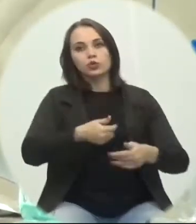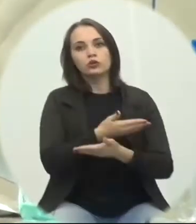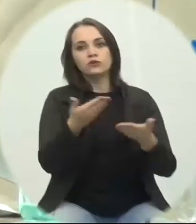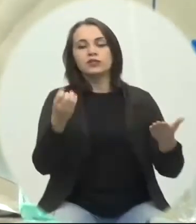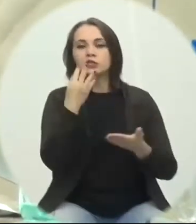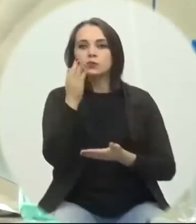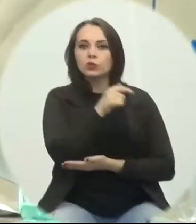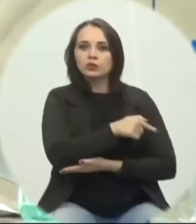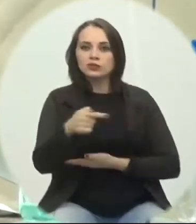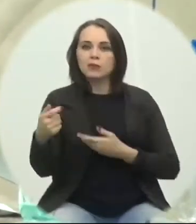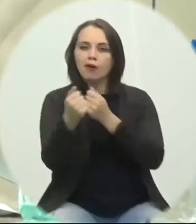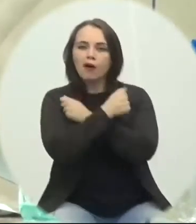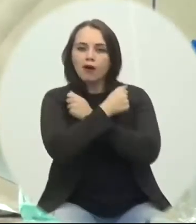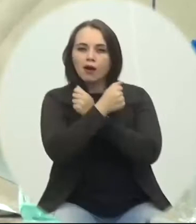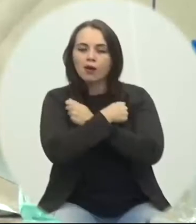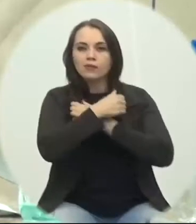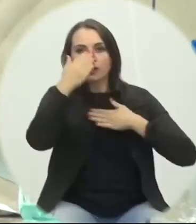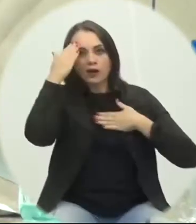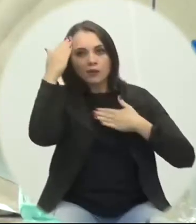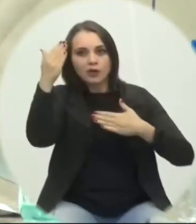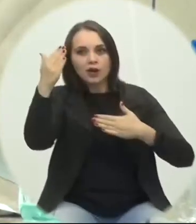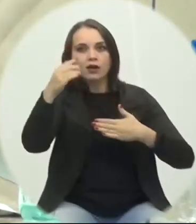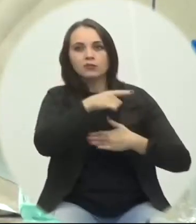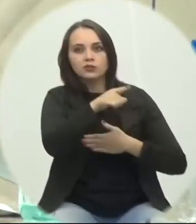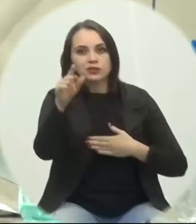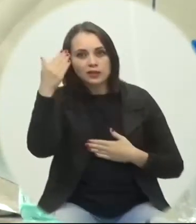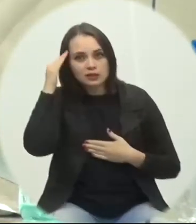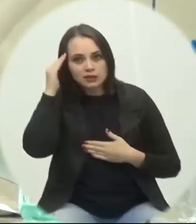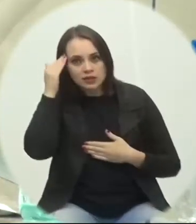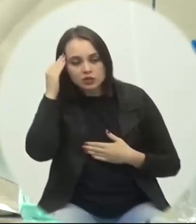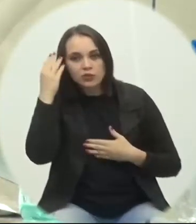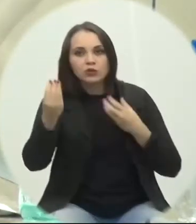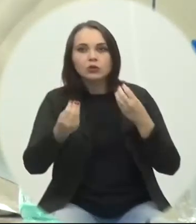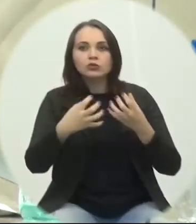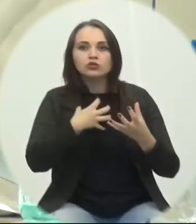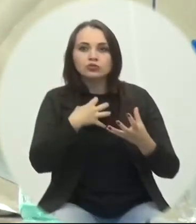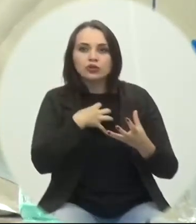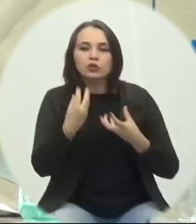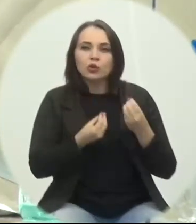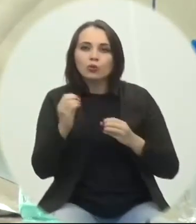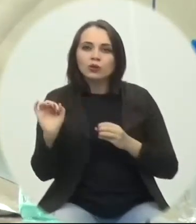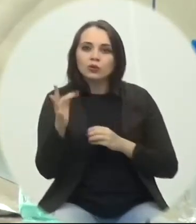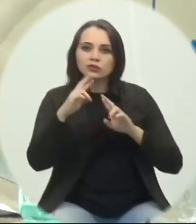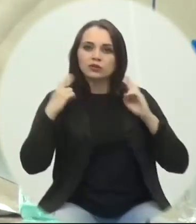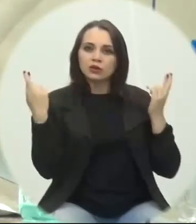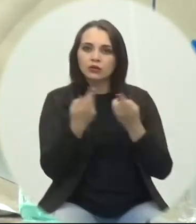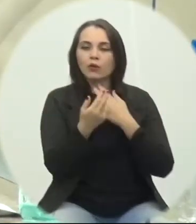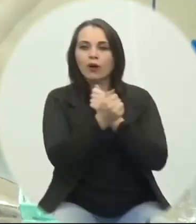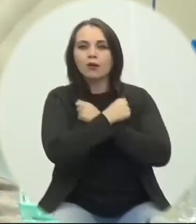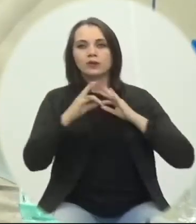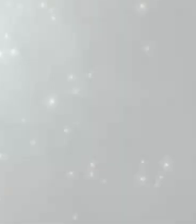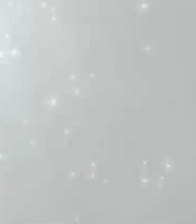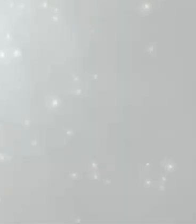e uma boa semana. Forte abraço e obrigado pela compressão da maneira como está ocorrendo as sessões. Um abraço a todos.